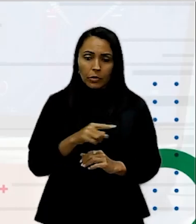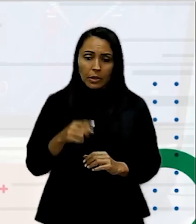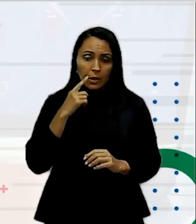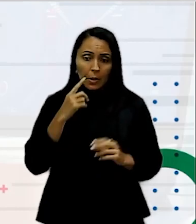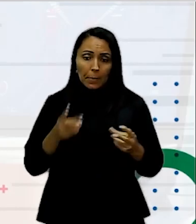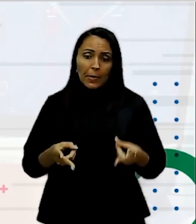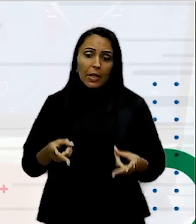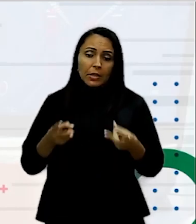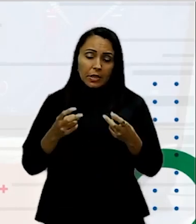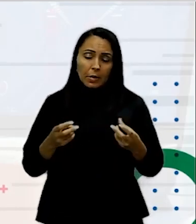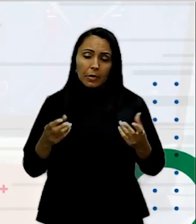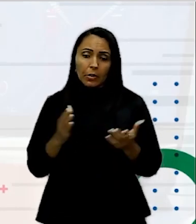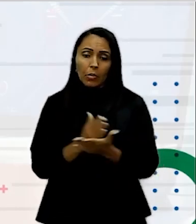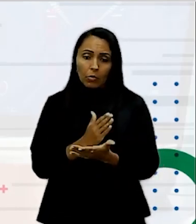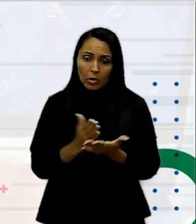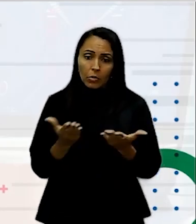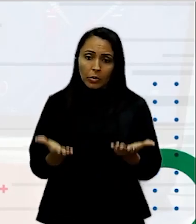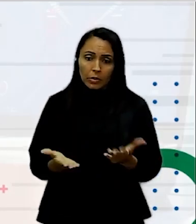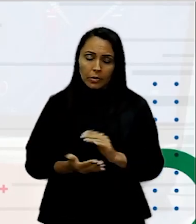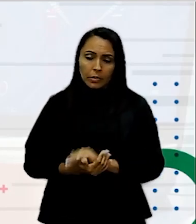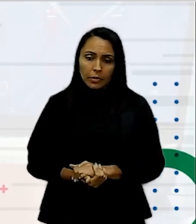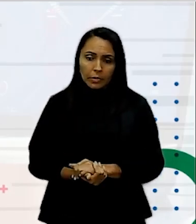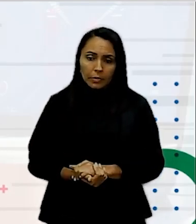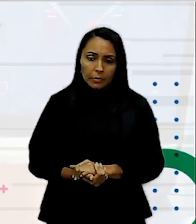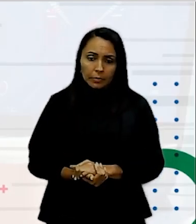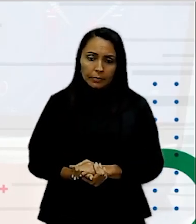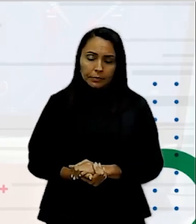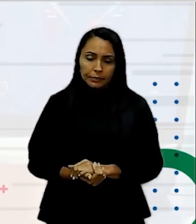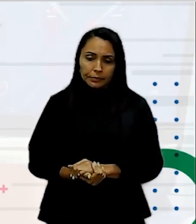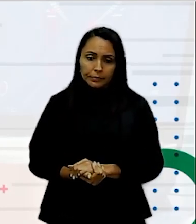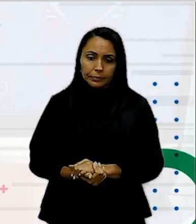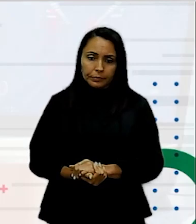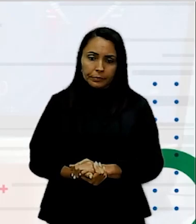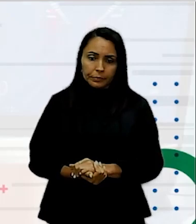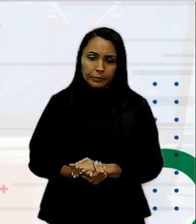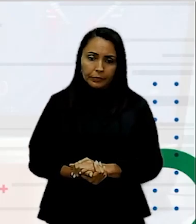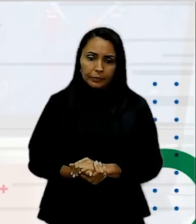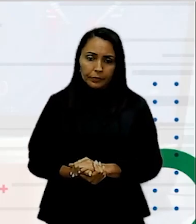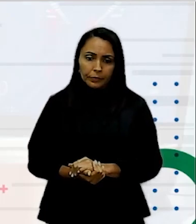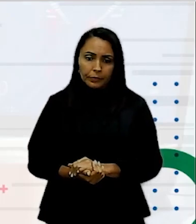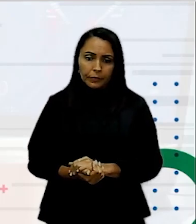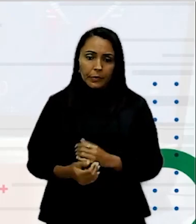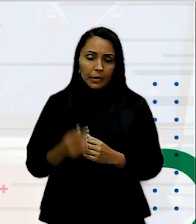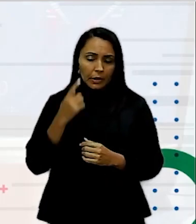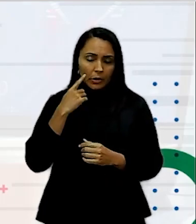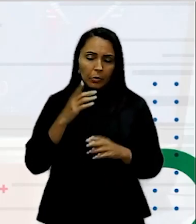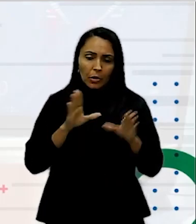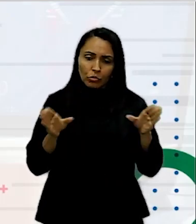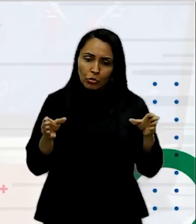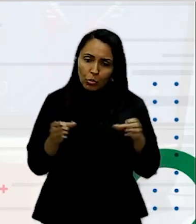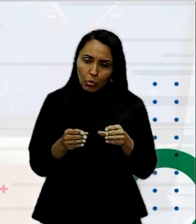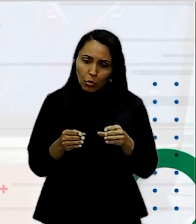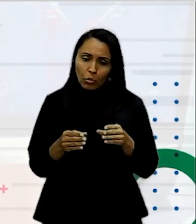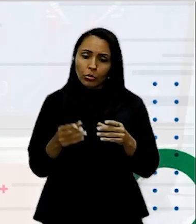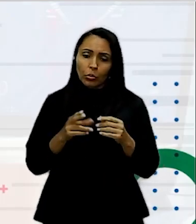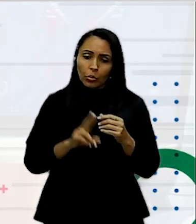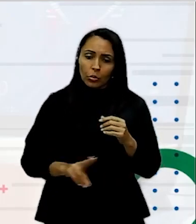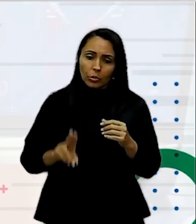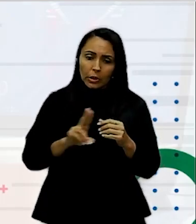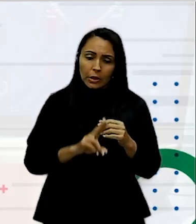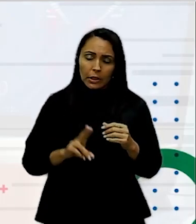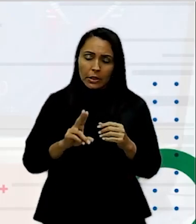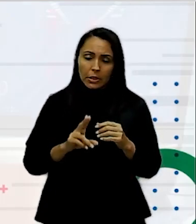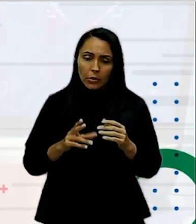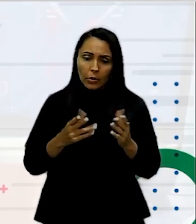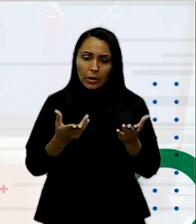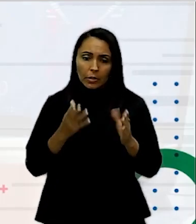inevitavelmente, em alguma hora, se perdendo Certo? Então, para títulos ou, então, para textos muito curtinhos Utilize o alinhamento